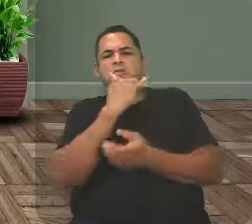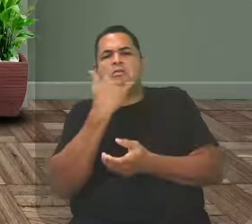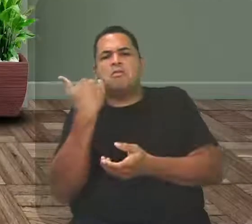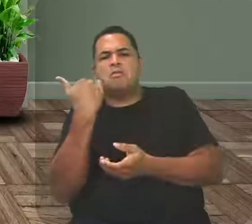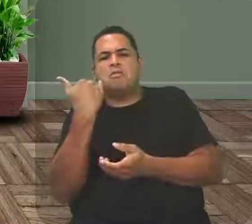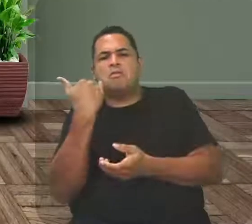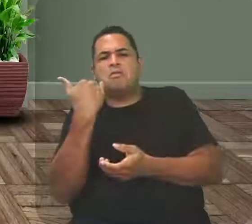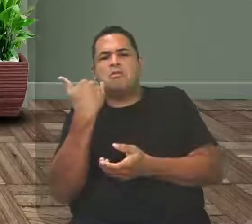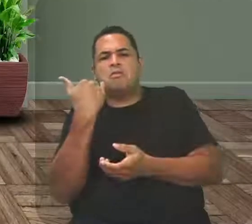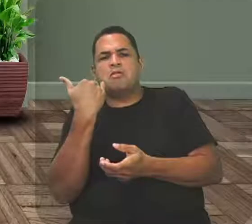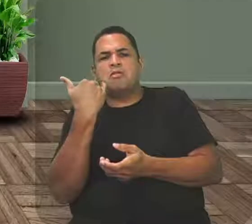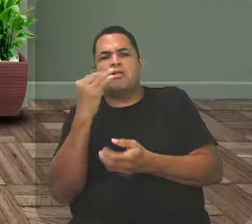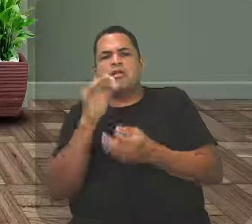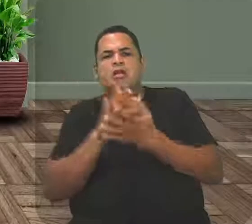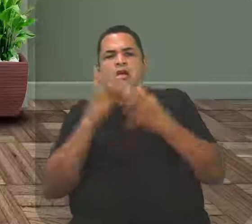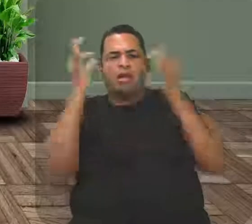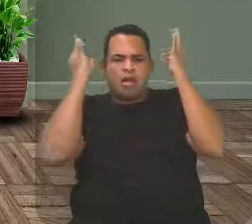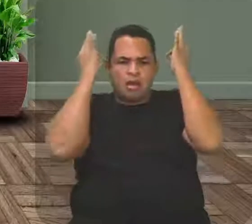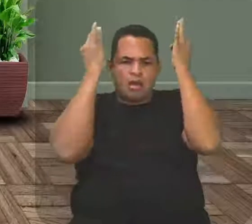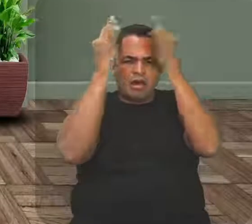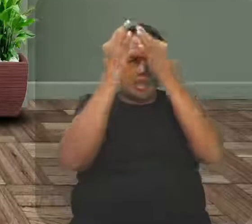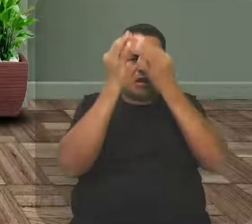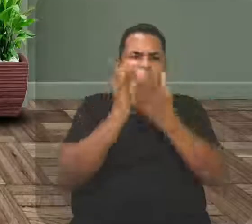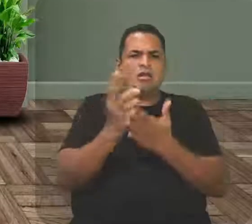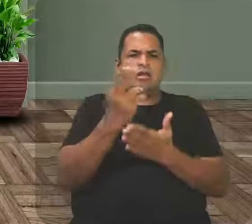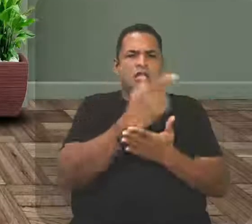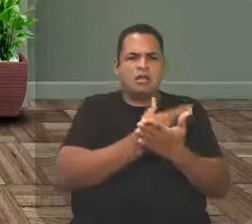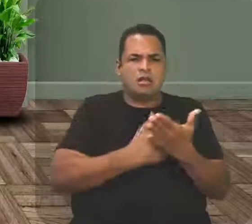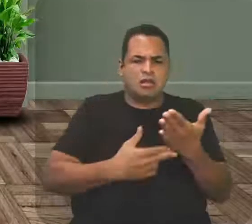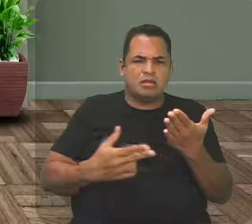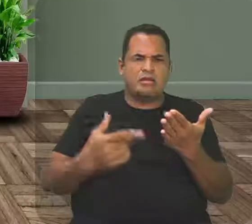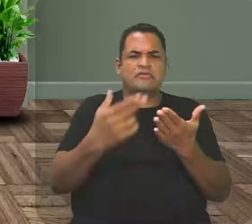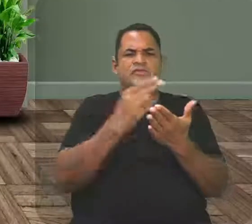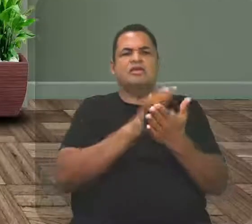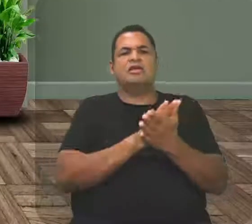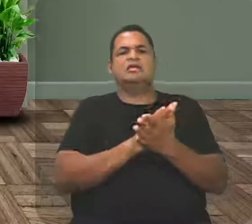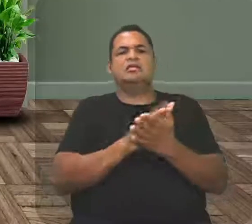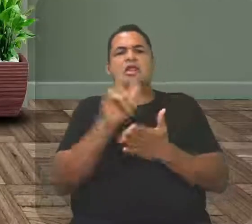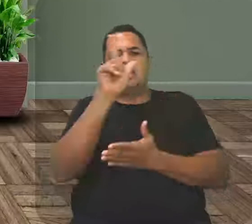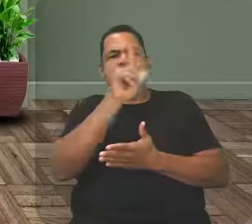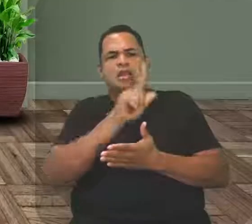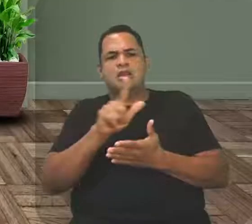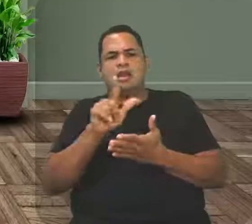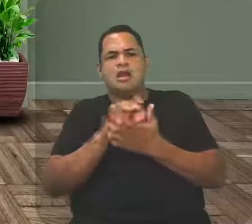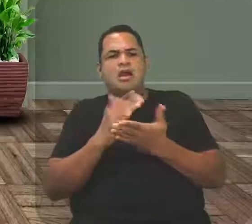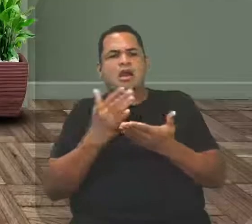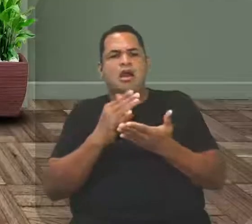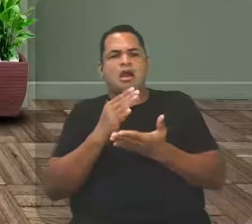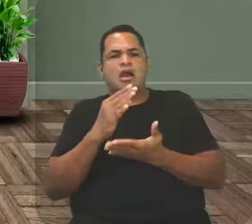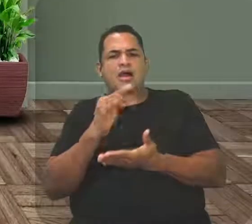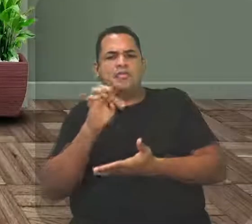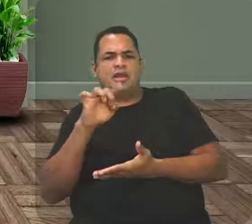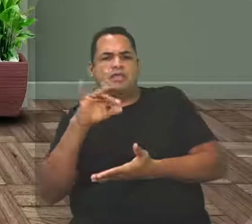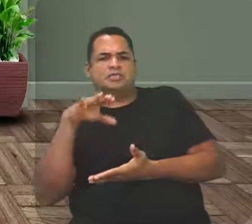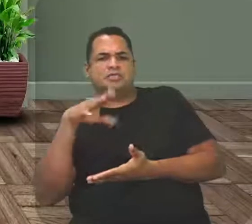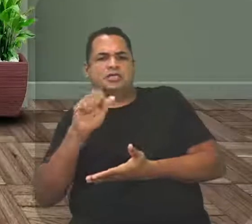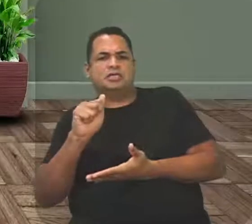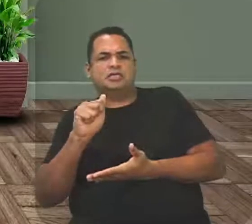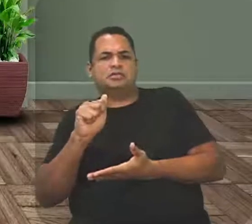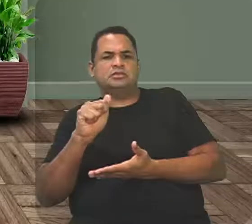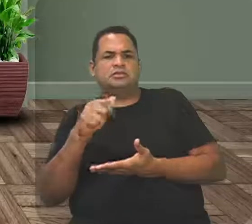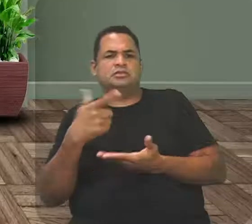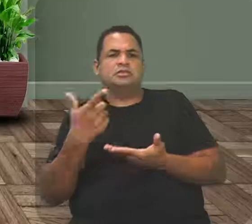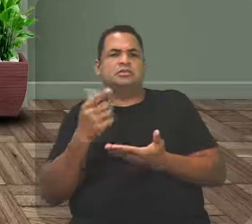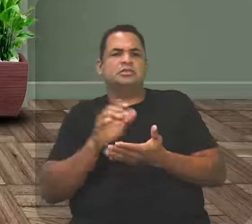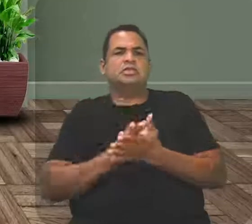Na Grécia, diversas literaturas, a tragédia, entre outras. E a Idade Média, ela vai